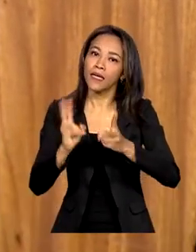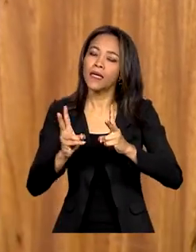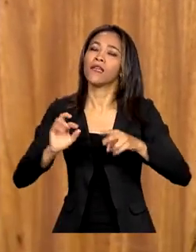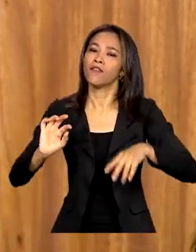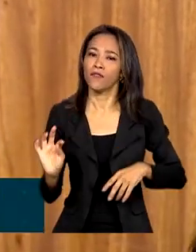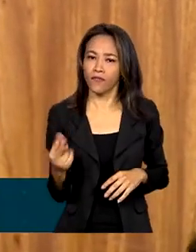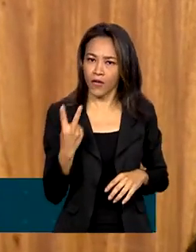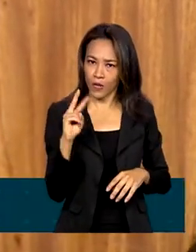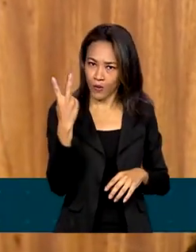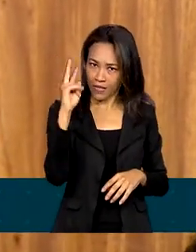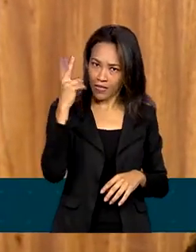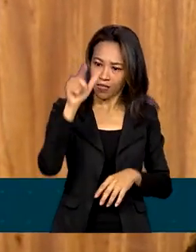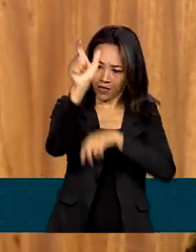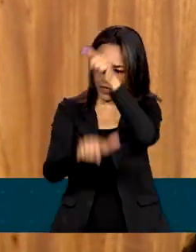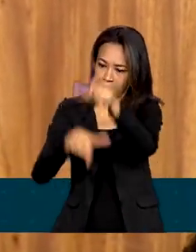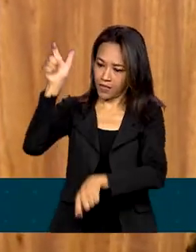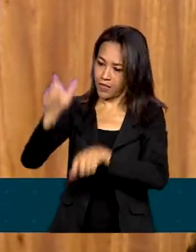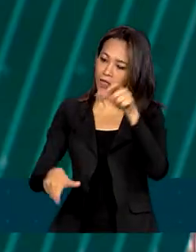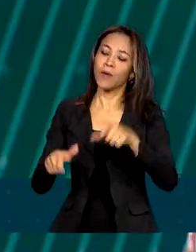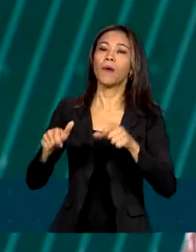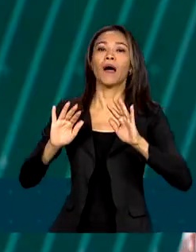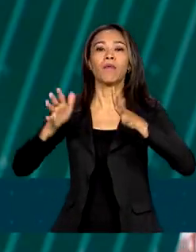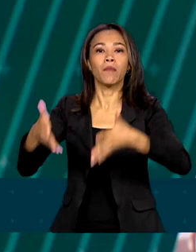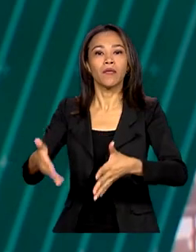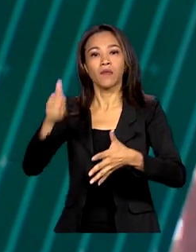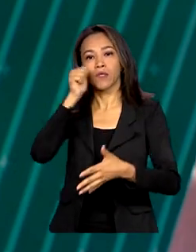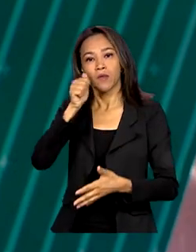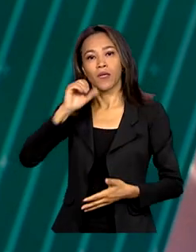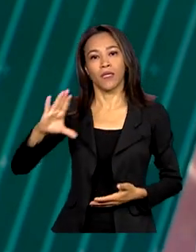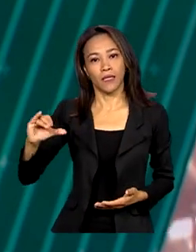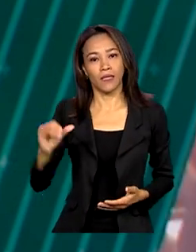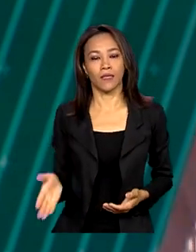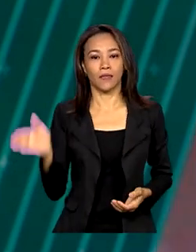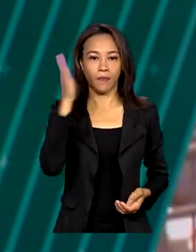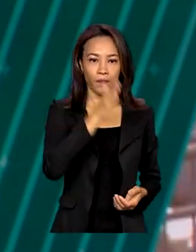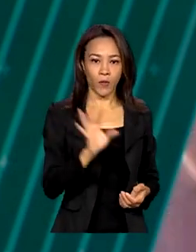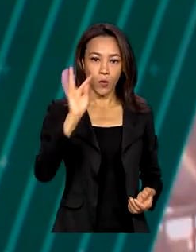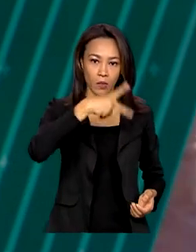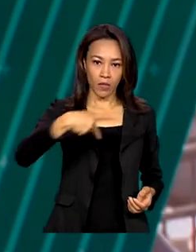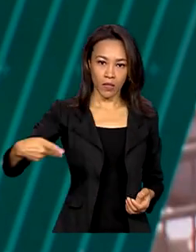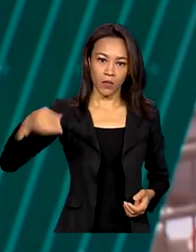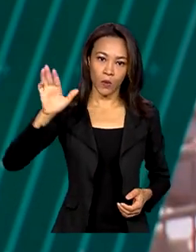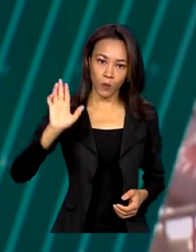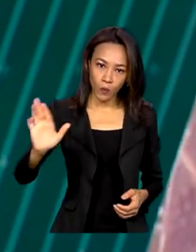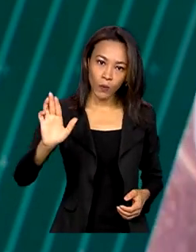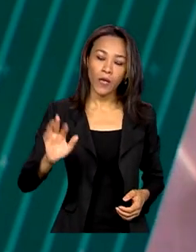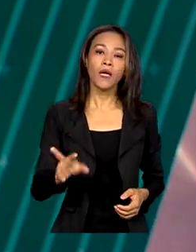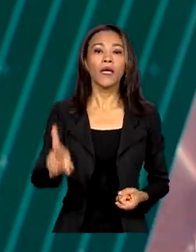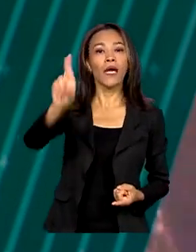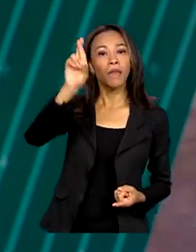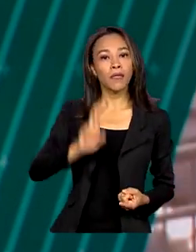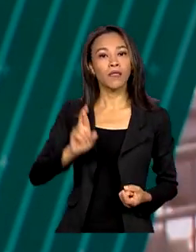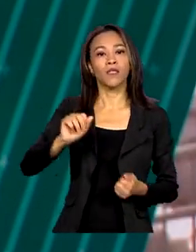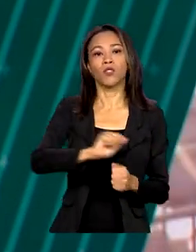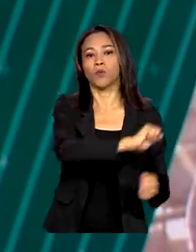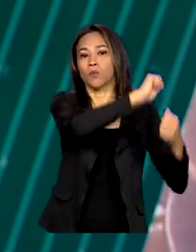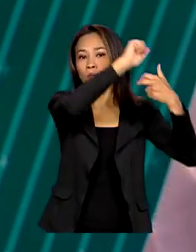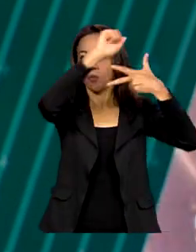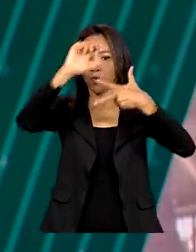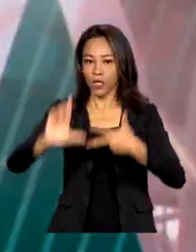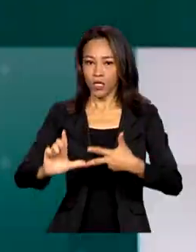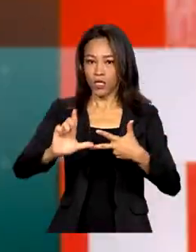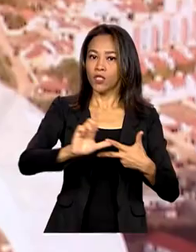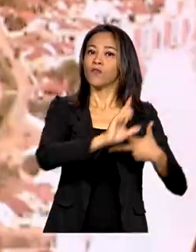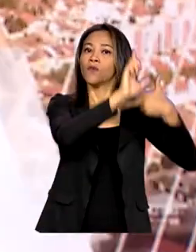valorização do papel das mulheres na ciência. O presidente Lula e representantes do Legislativo e Judiciário se